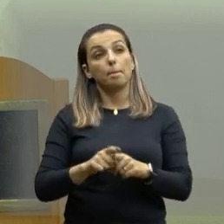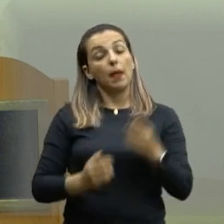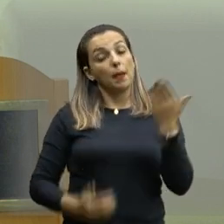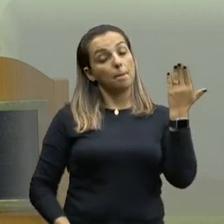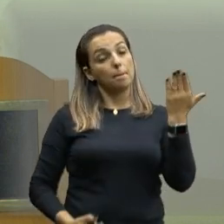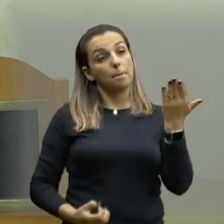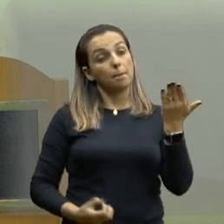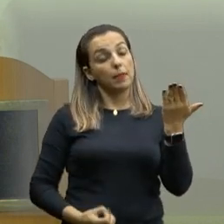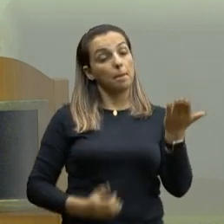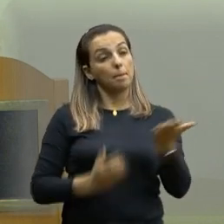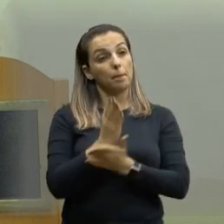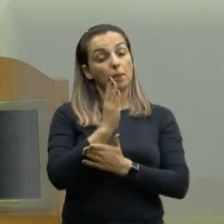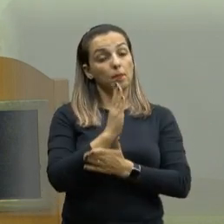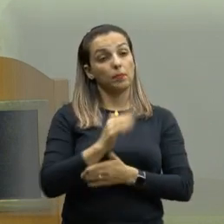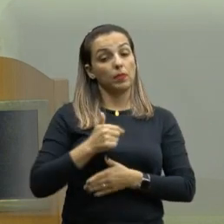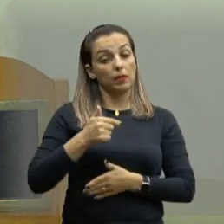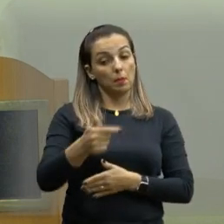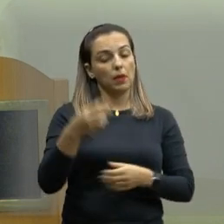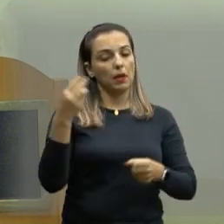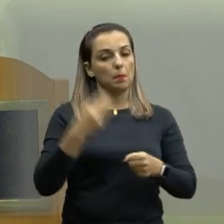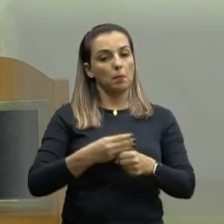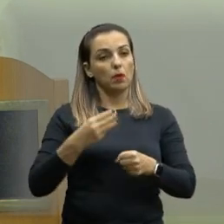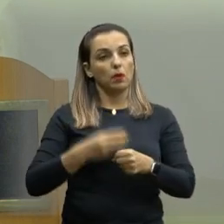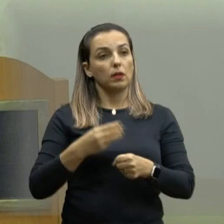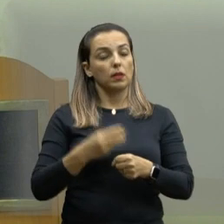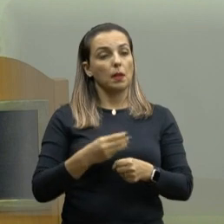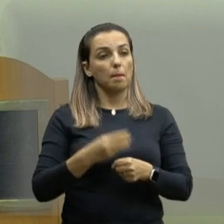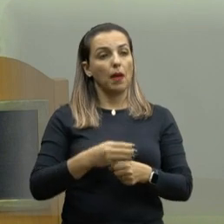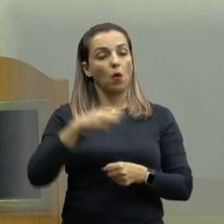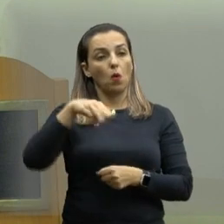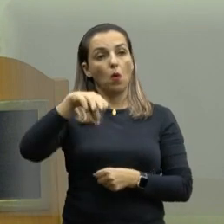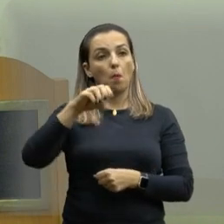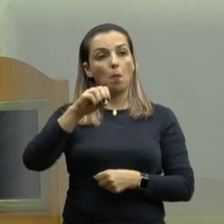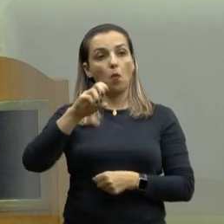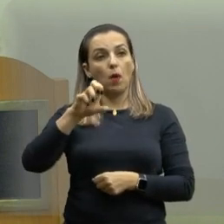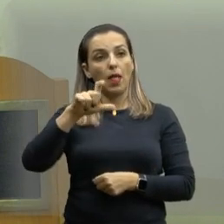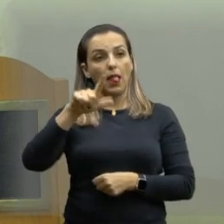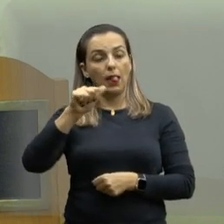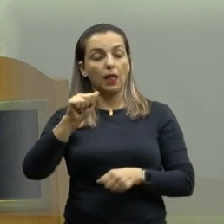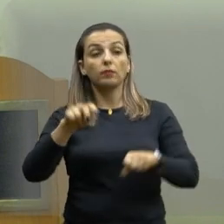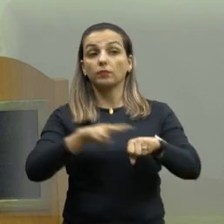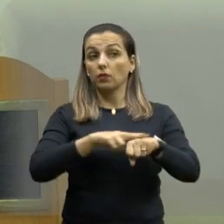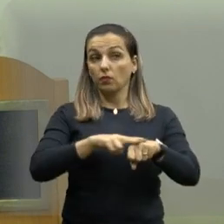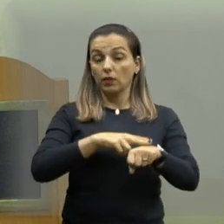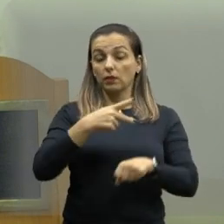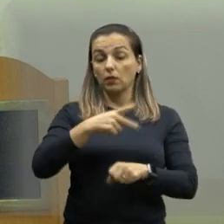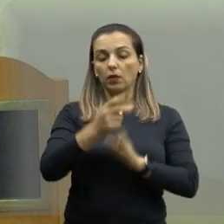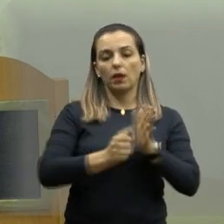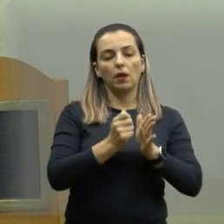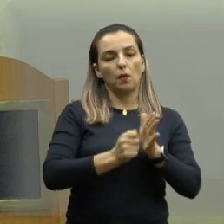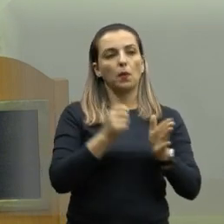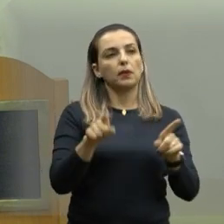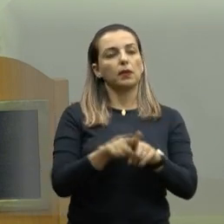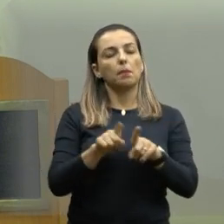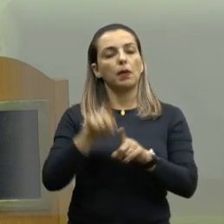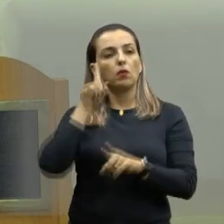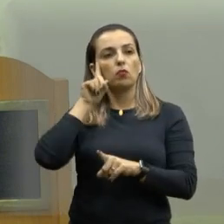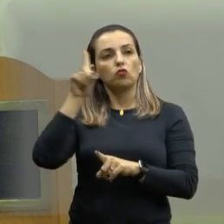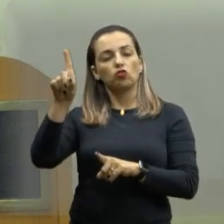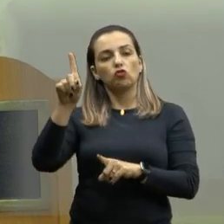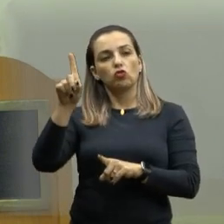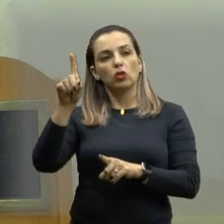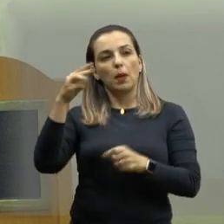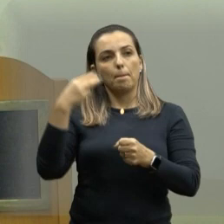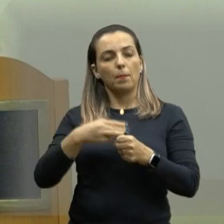Incentivo, a Moeda Verde, em Araraquara. Apresentamos e aprovamos o Dia Municipal das Pessoas com